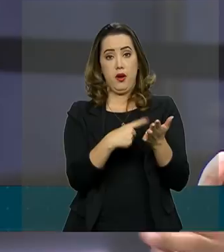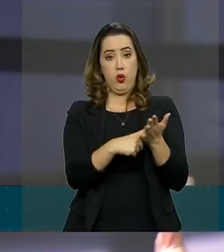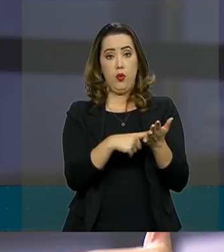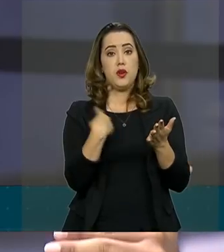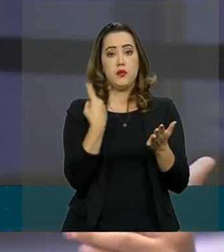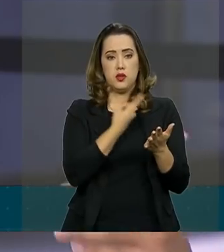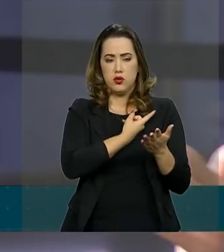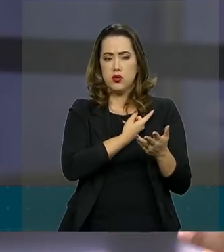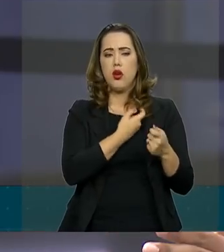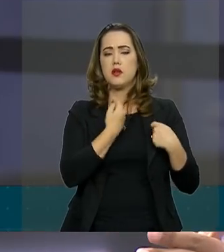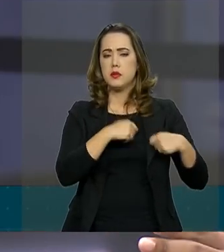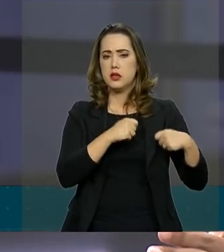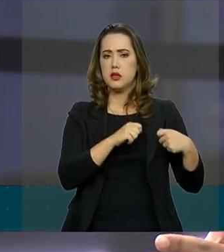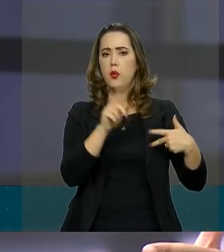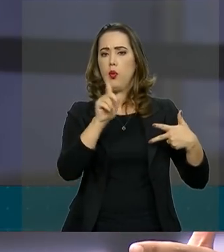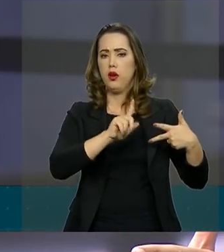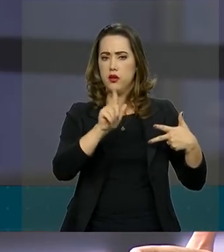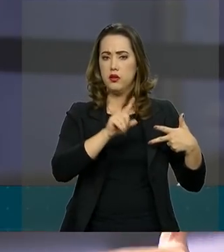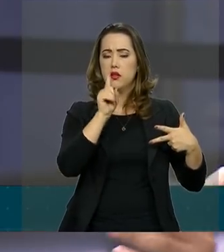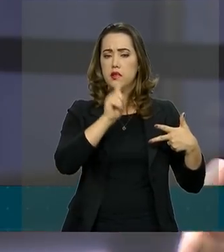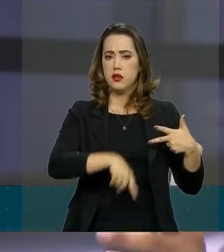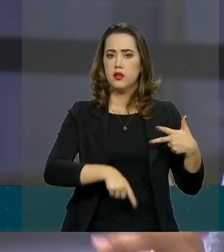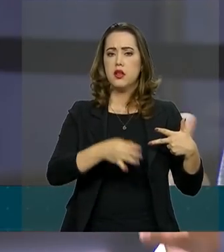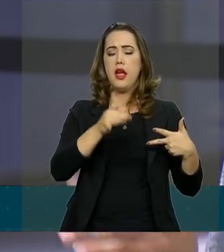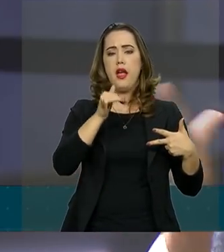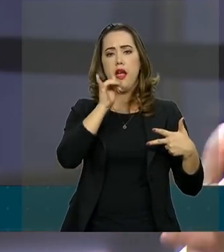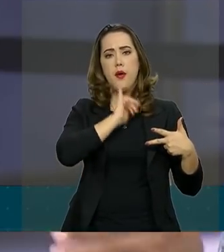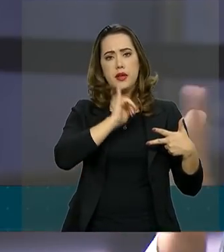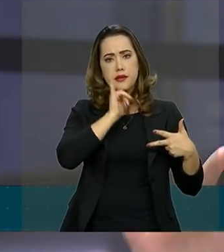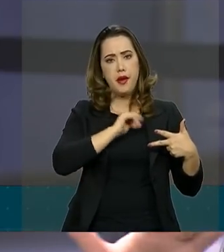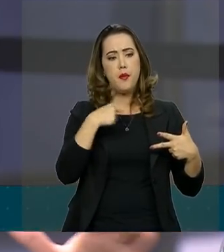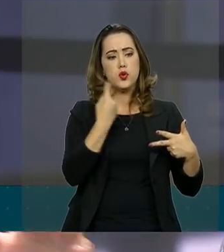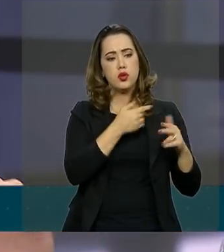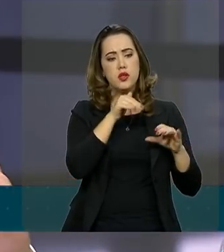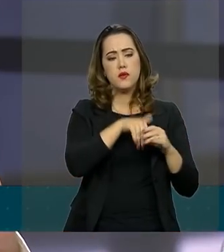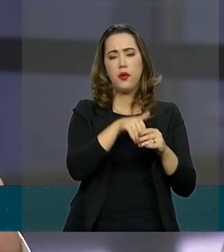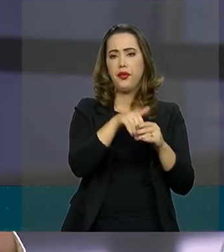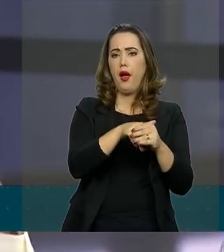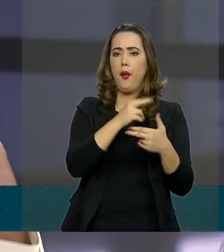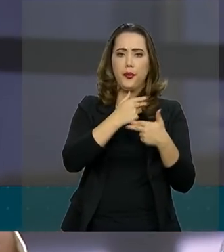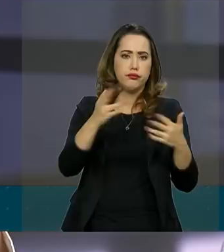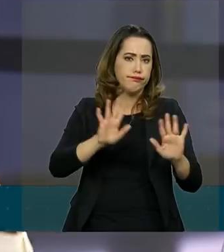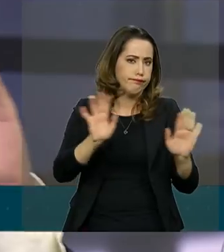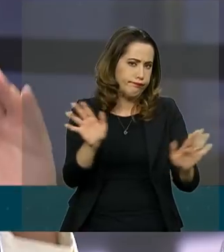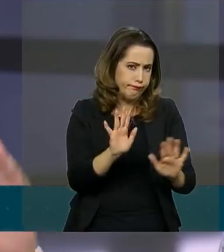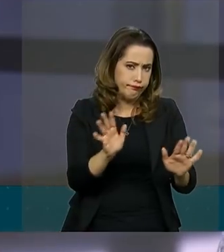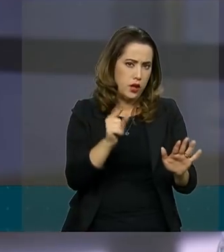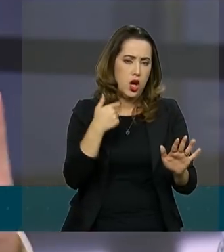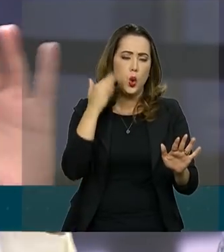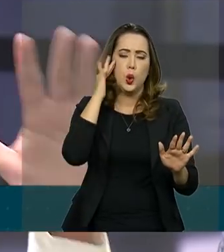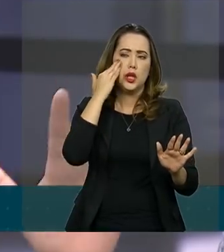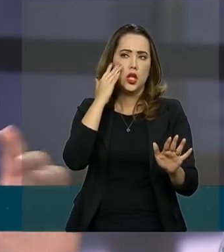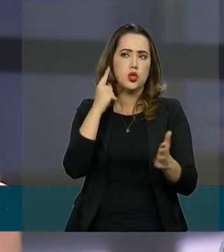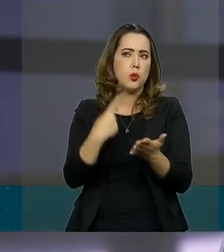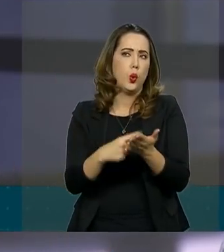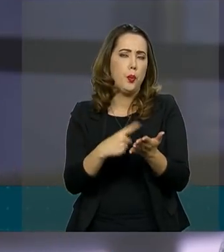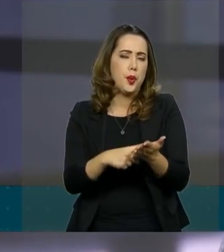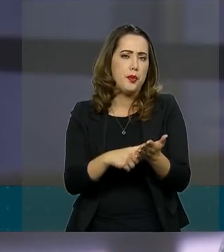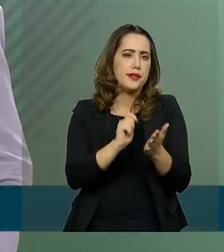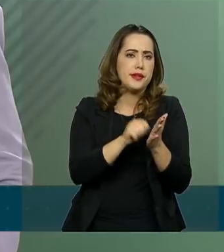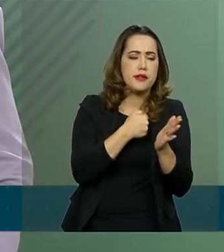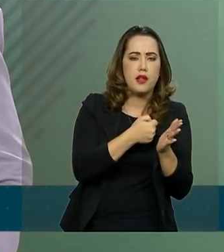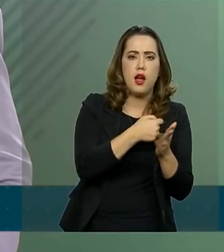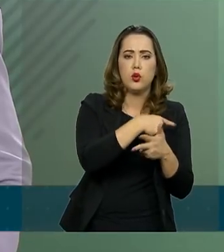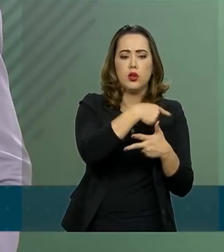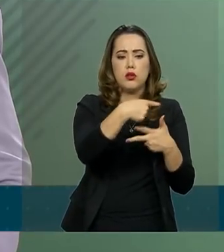precisamos ter com o poder legislativo, o exemplo de votarmos matérias, enfim. Sobre aquele pacto de entendimento entre os três poderes,